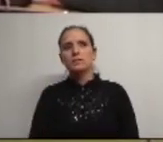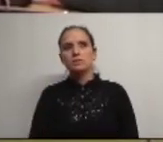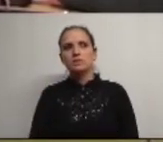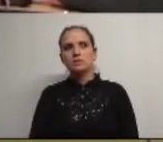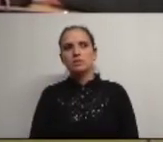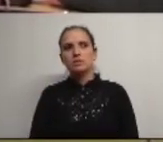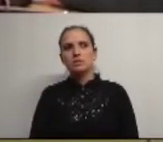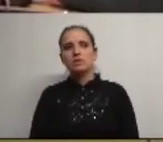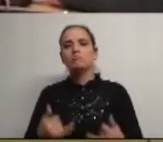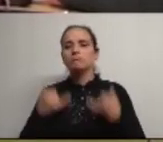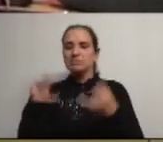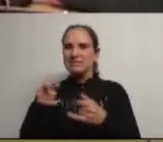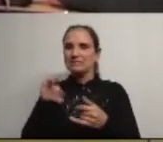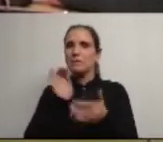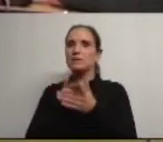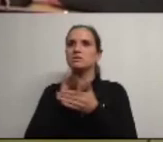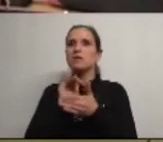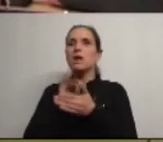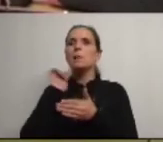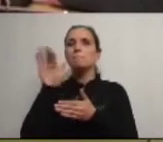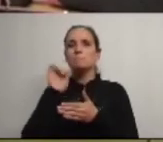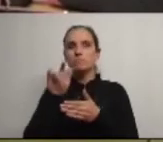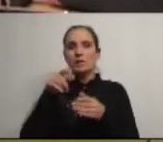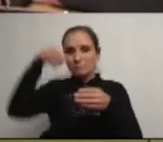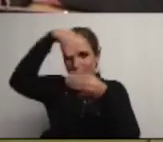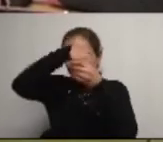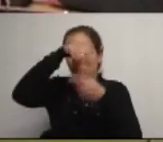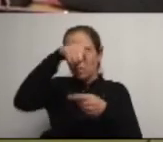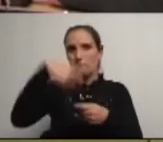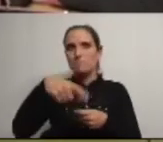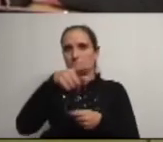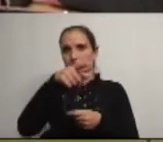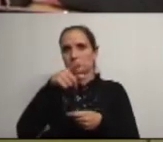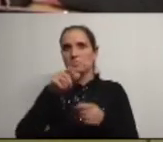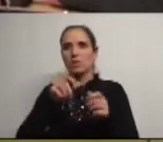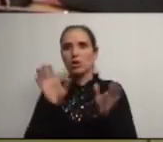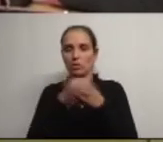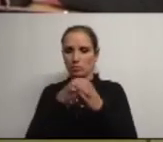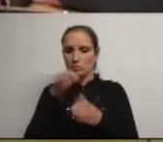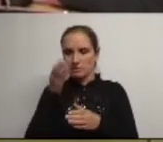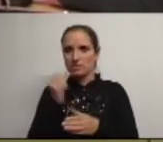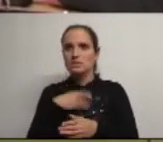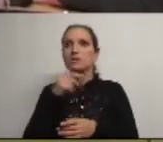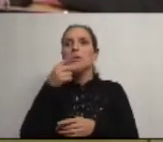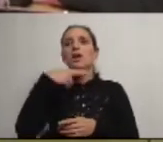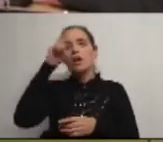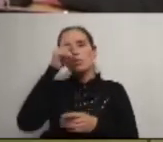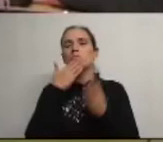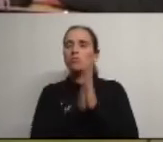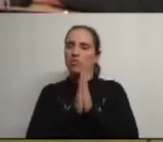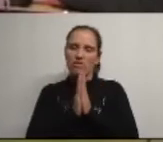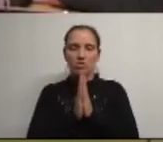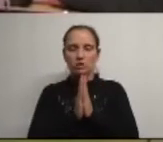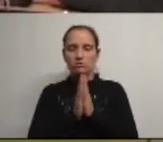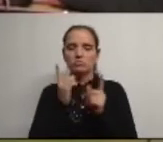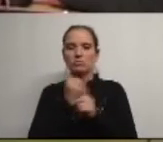passe essa mensagem para dentro do seu próprio partido mas eu acho que quem está enganado é o senhor e depois tem outra coisa por favor de uma vez